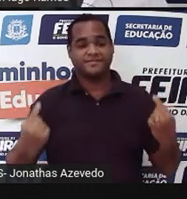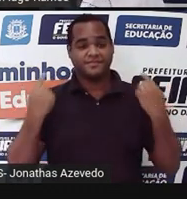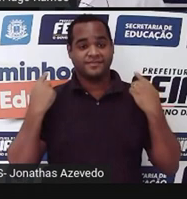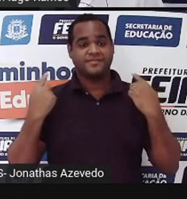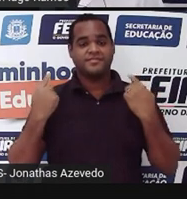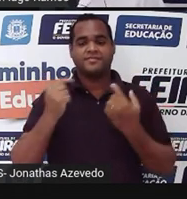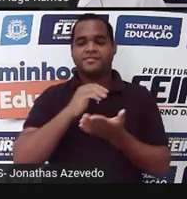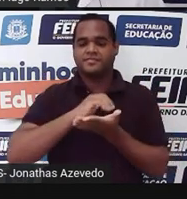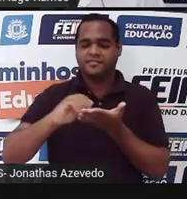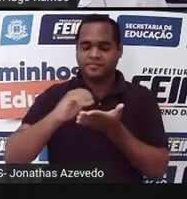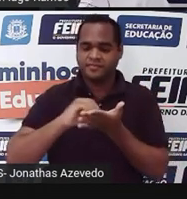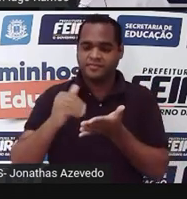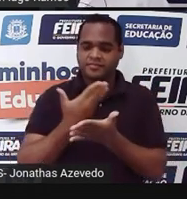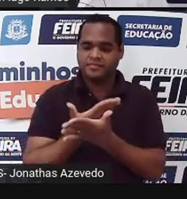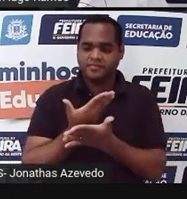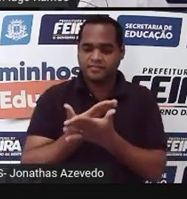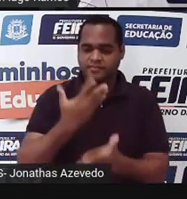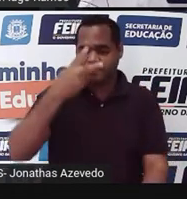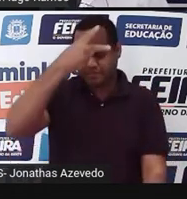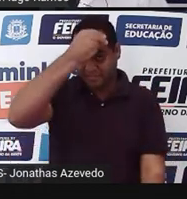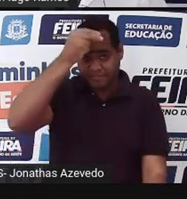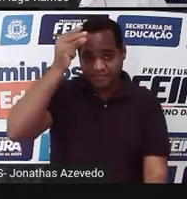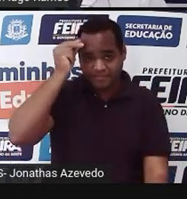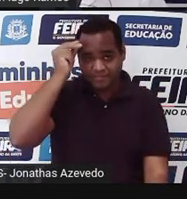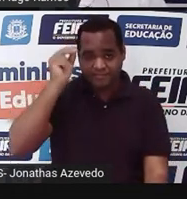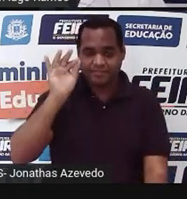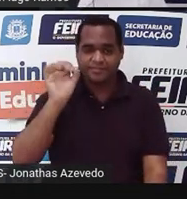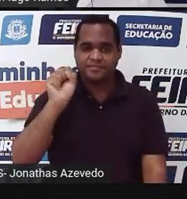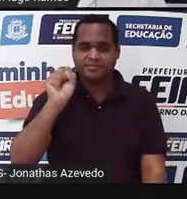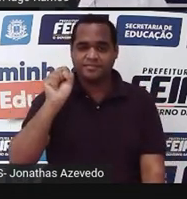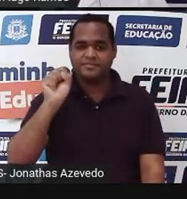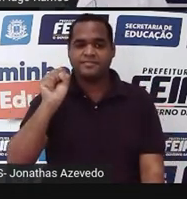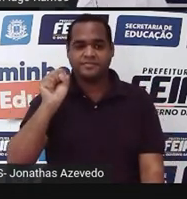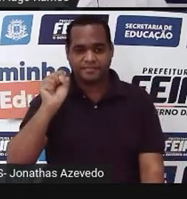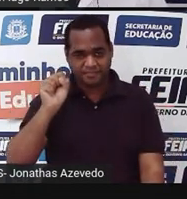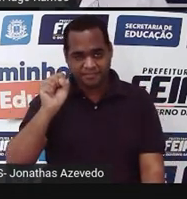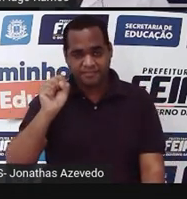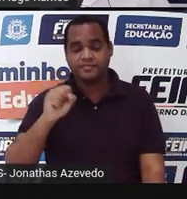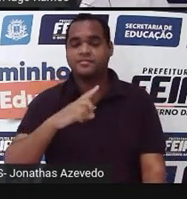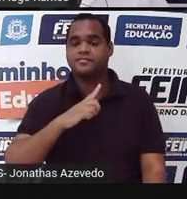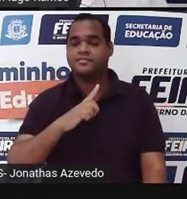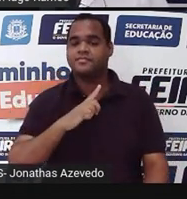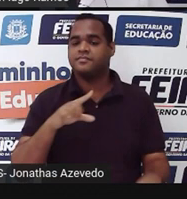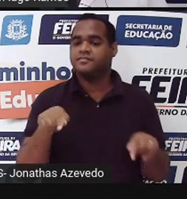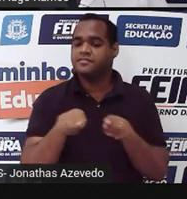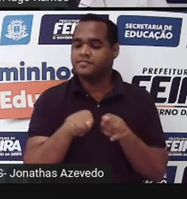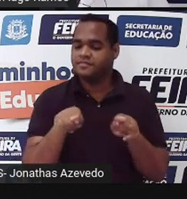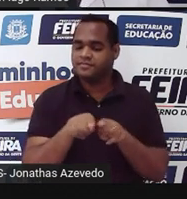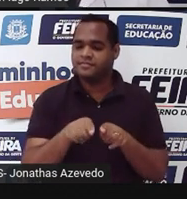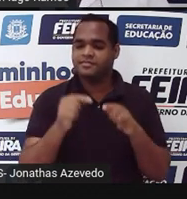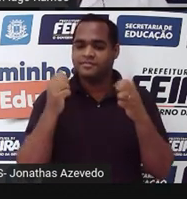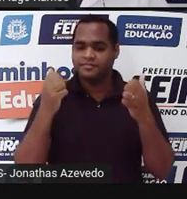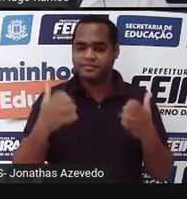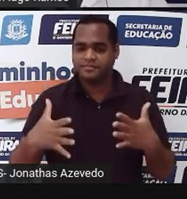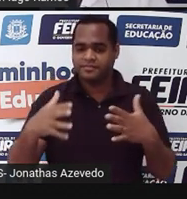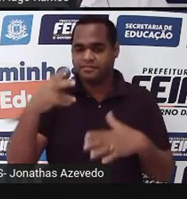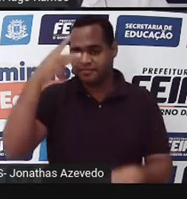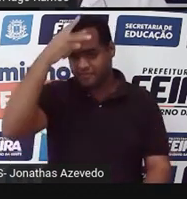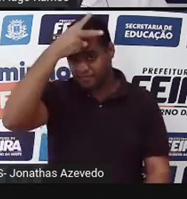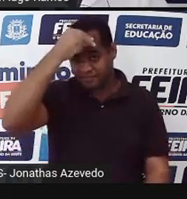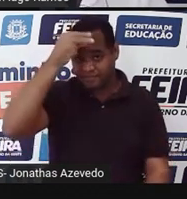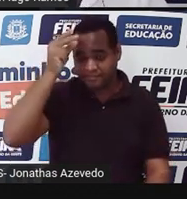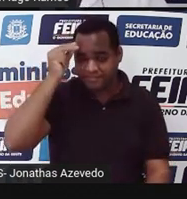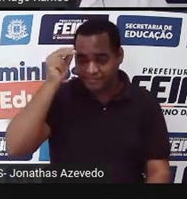cartaz da Secretaria Municipal de Educação de Feira de Santana, que tem as logomarcas da Prefeitura